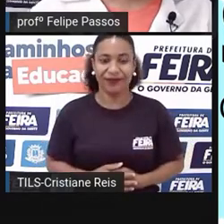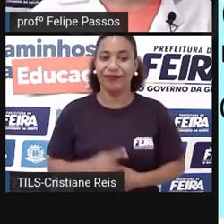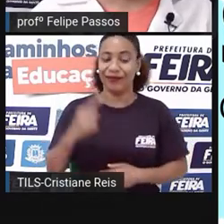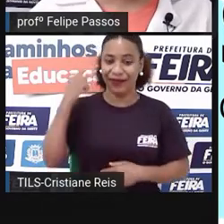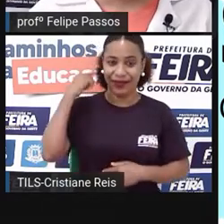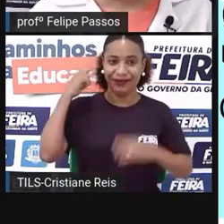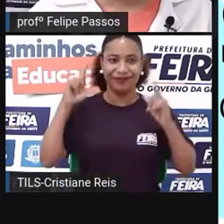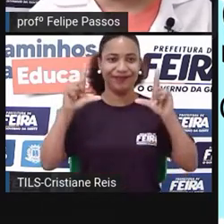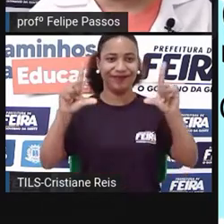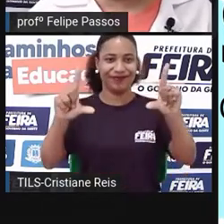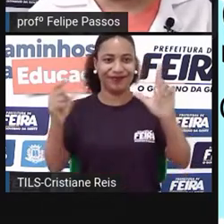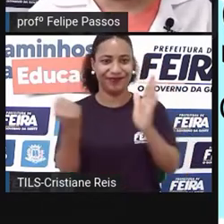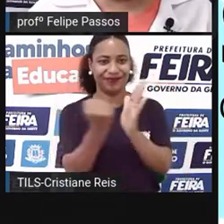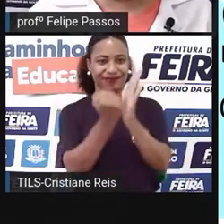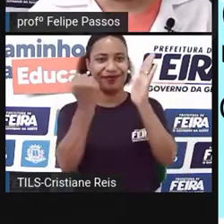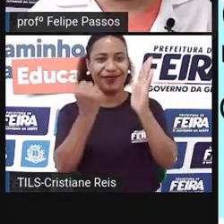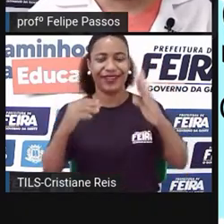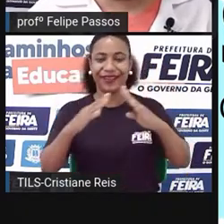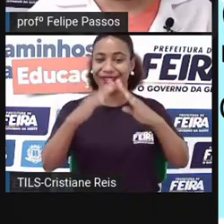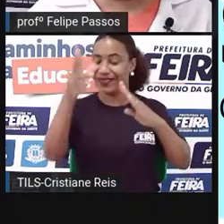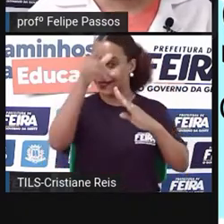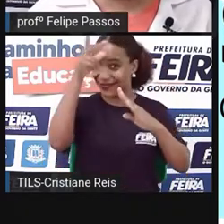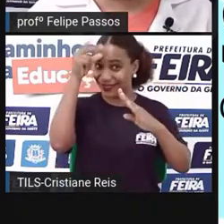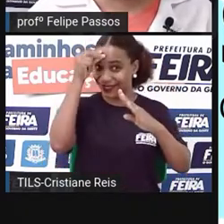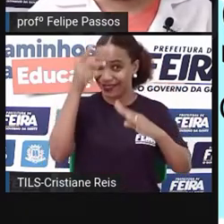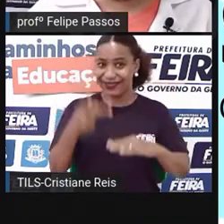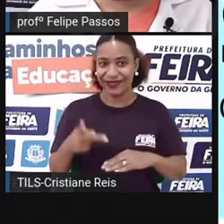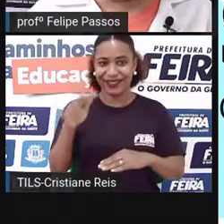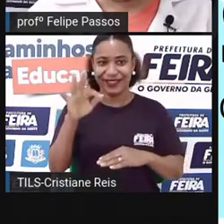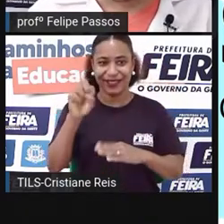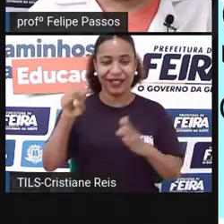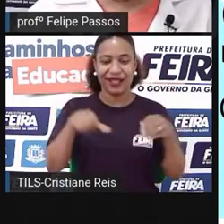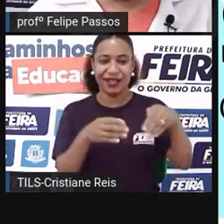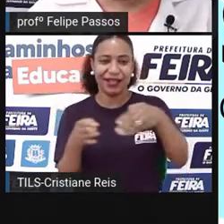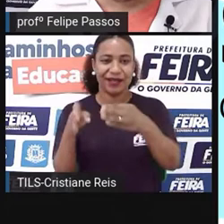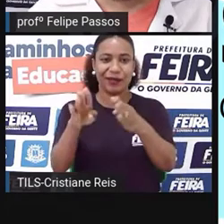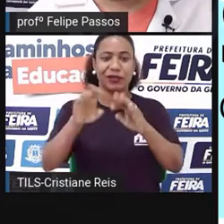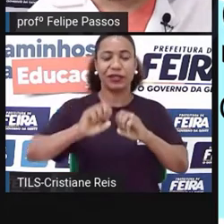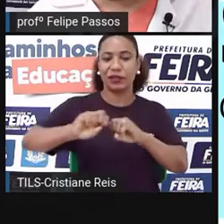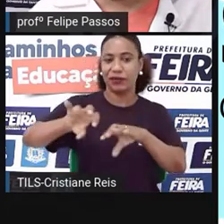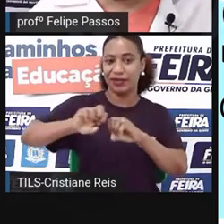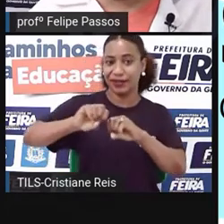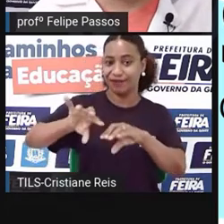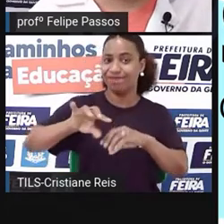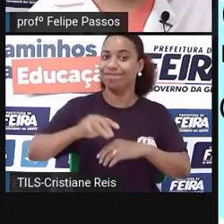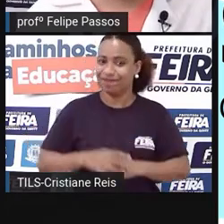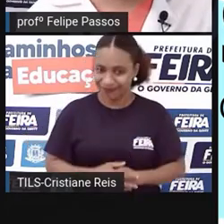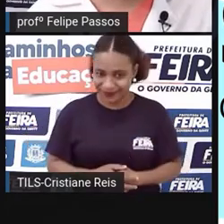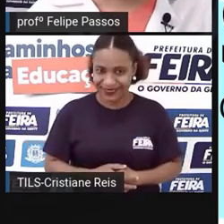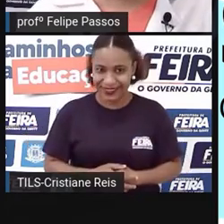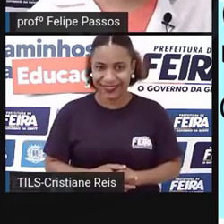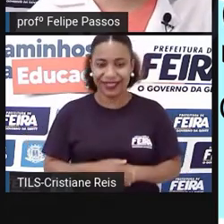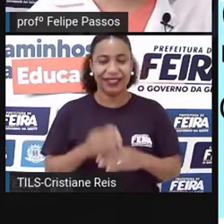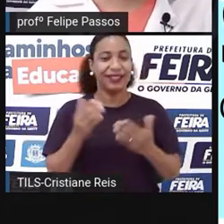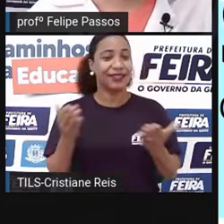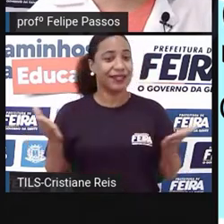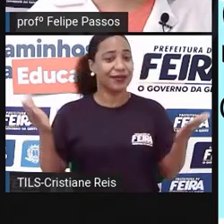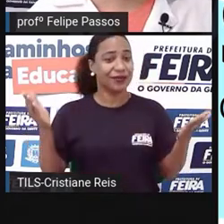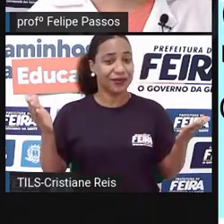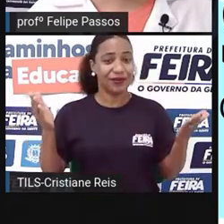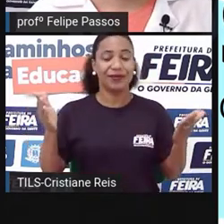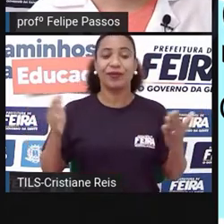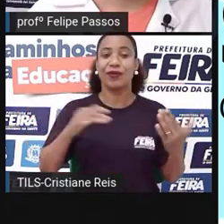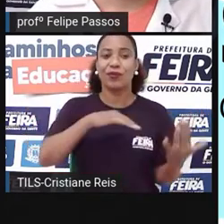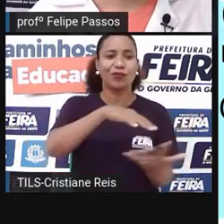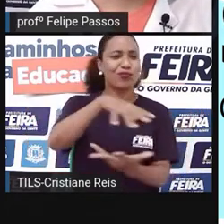de mim tem um painel com a logomarca da Prefeitura e do Caminhos de Educação. Bom, galera, existem diferentes formas de conhecer